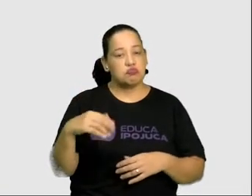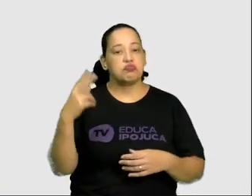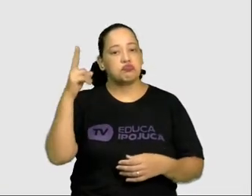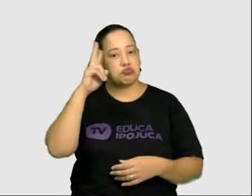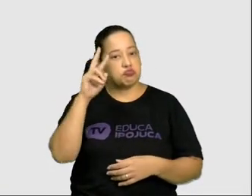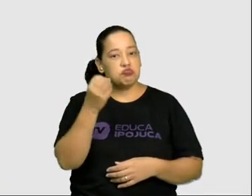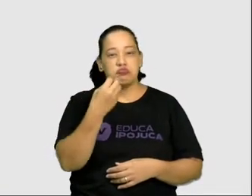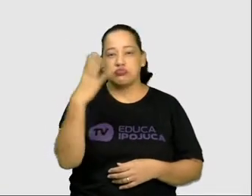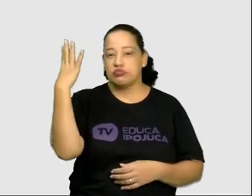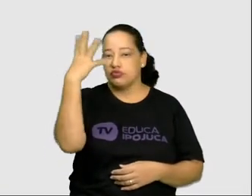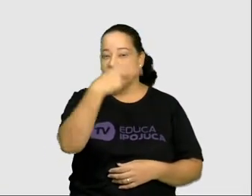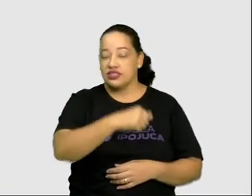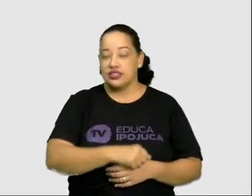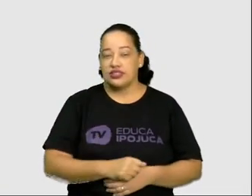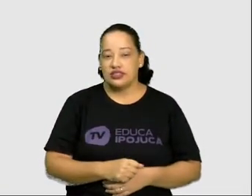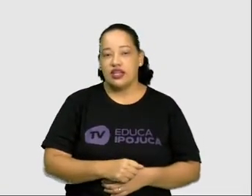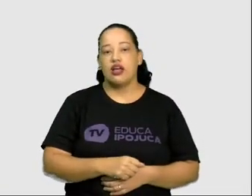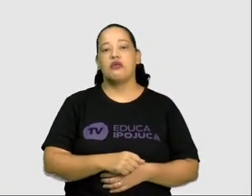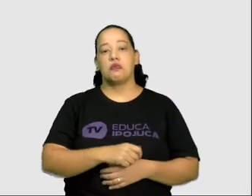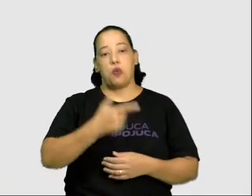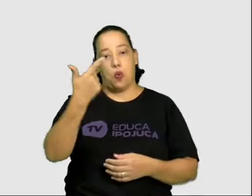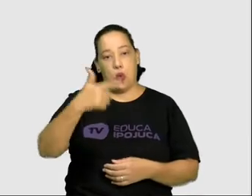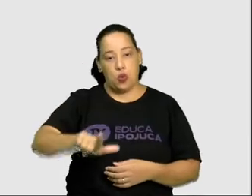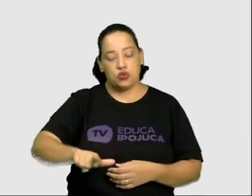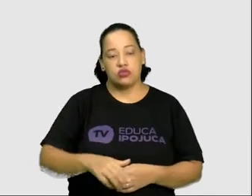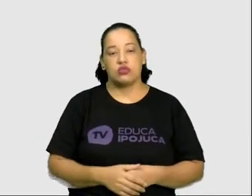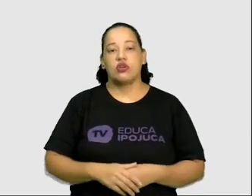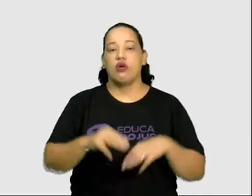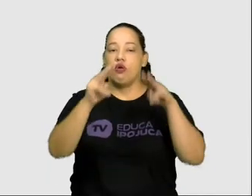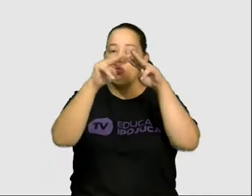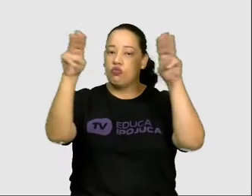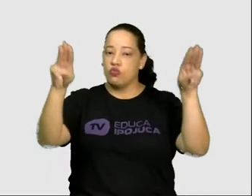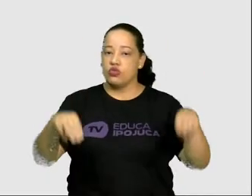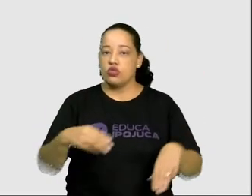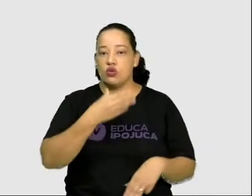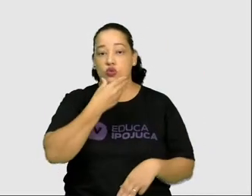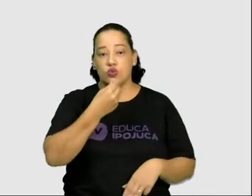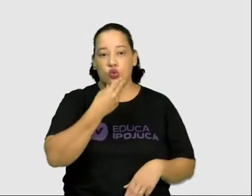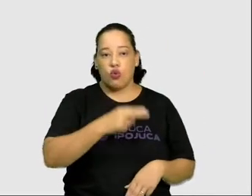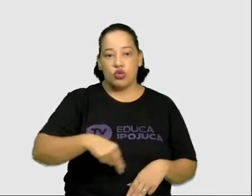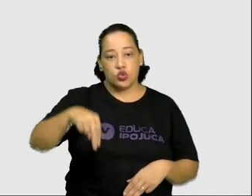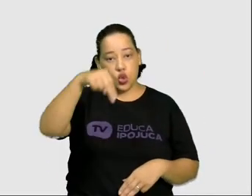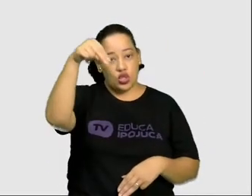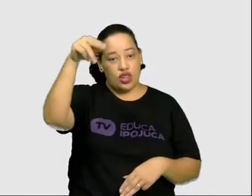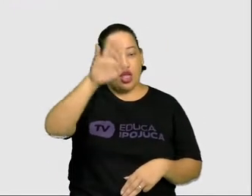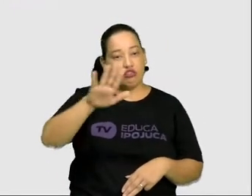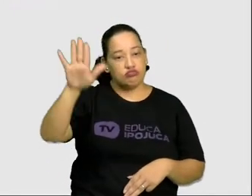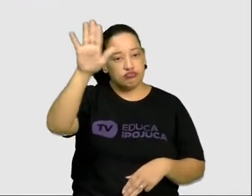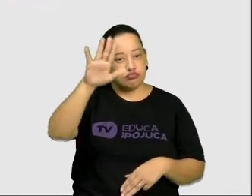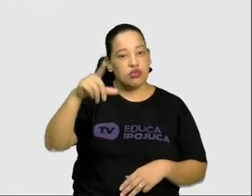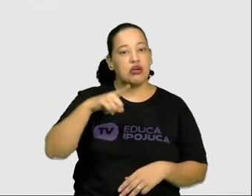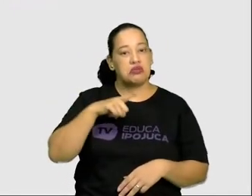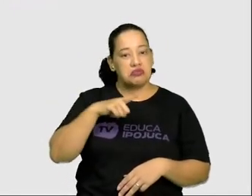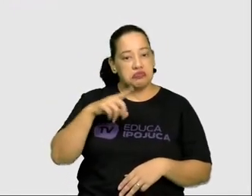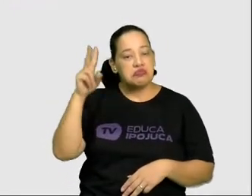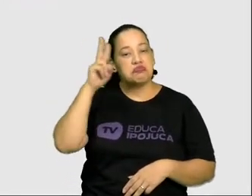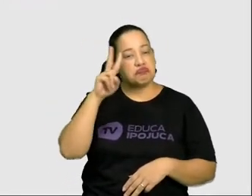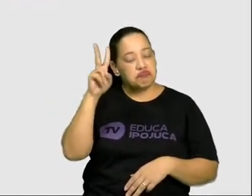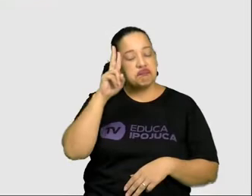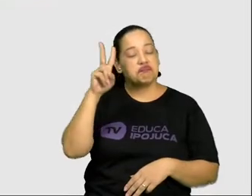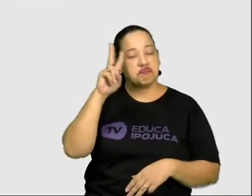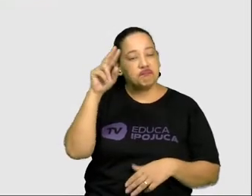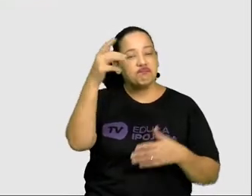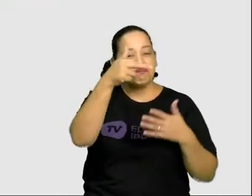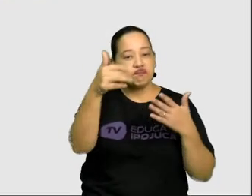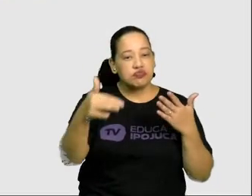Museu do Homem do Nordeste, também muito recheado nas nossas histórias. E o